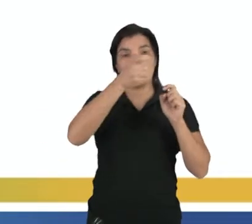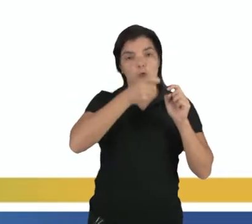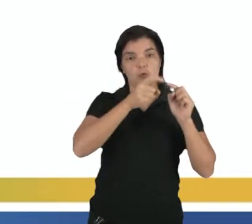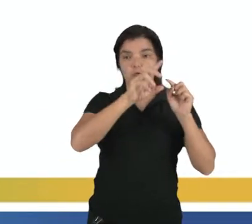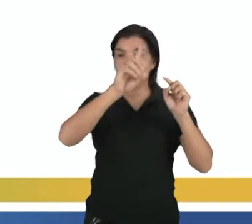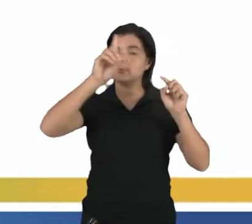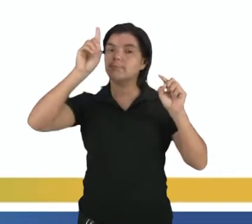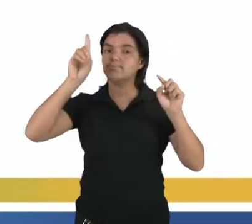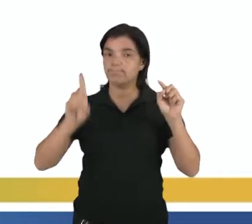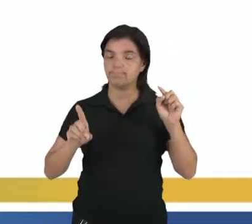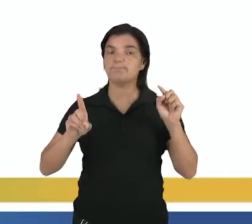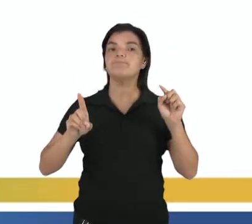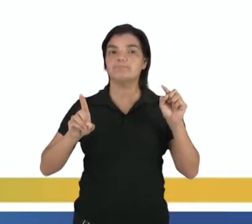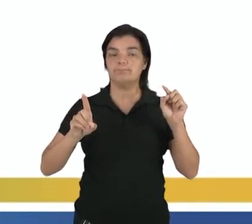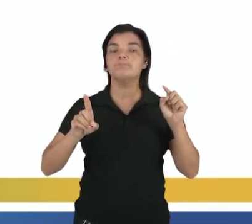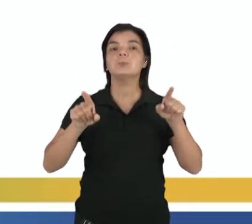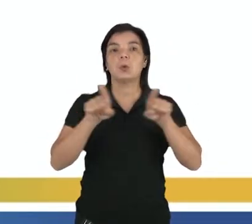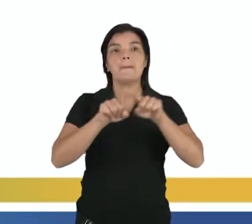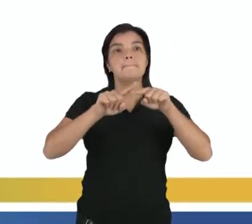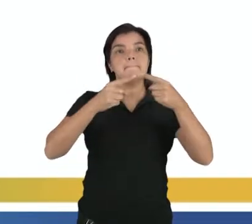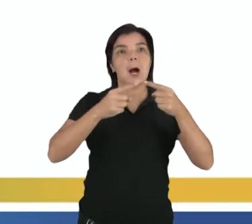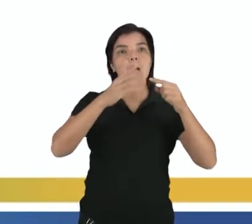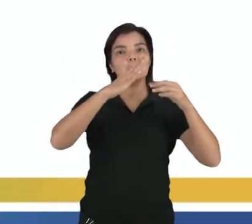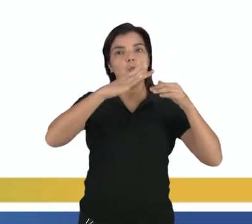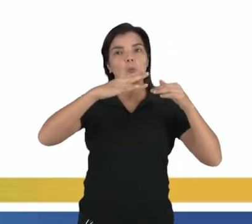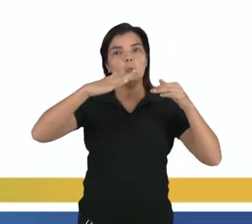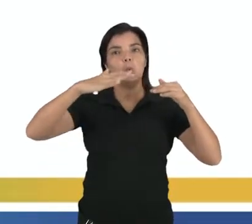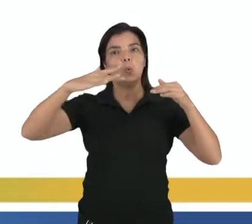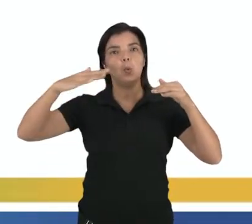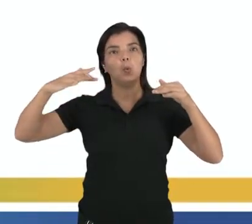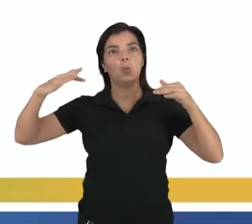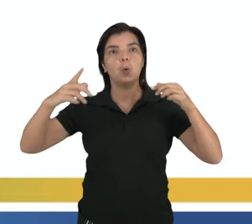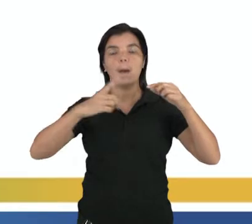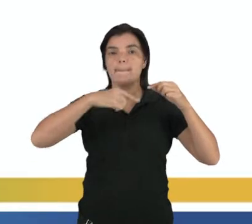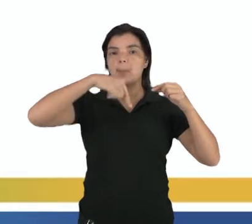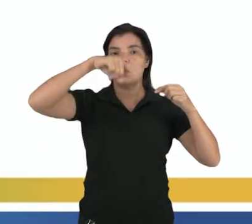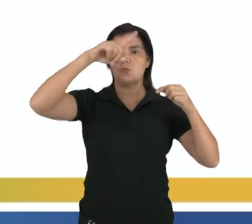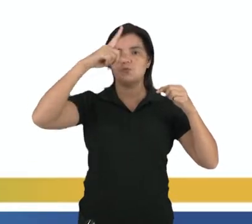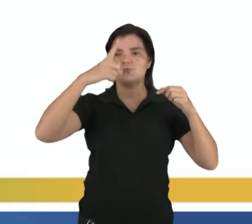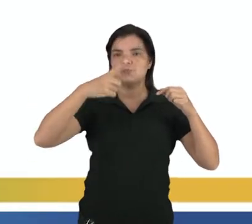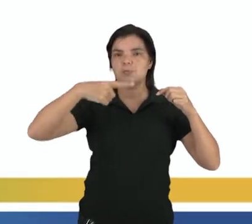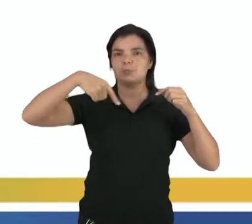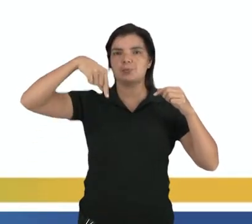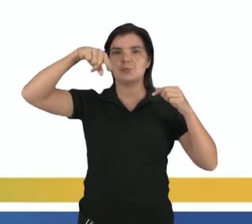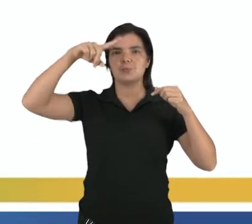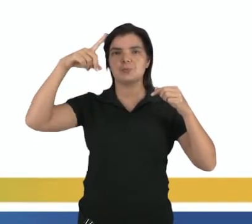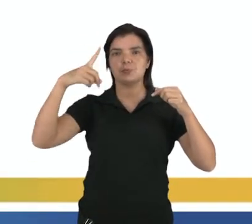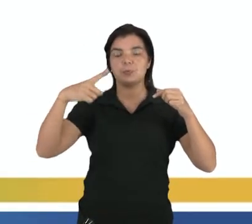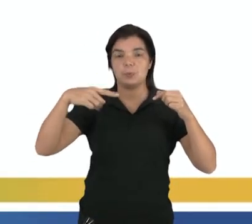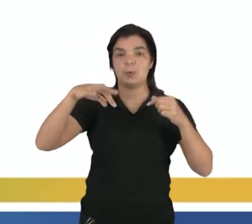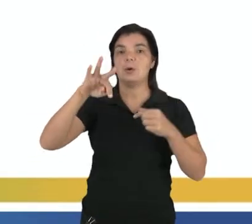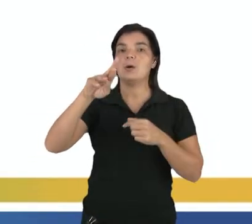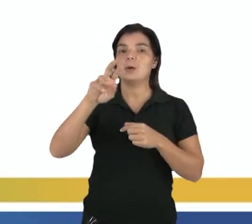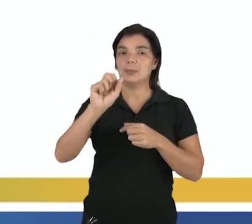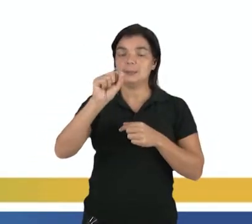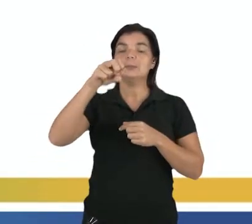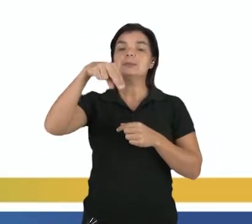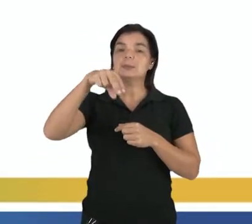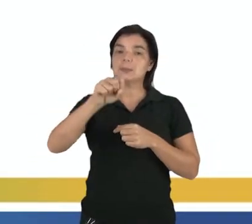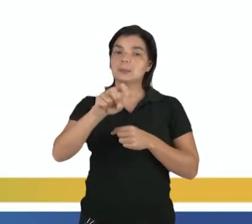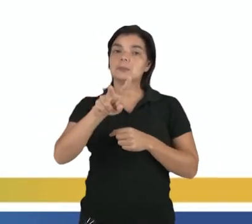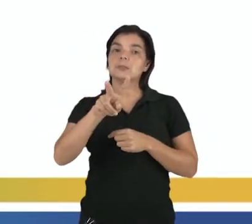para a direita, na horizontal, né, mais as vibrações está para cima e para baixo. Então, isso é uma onda transversal, tá.